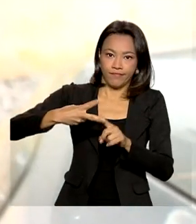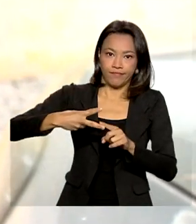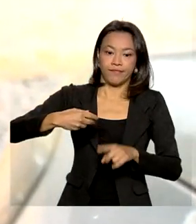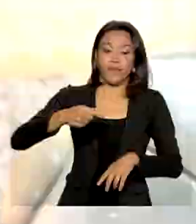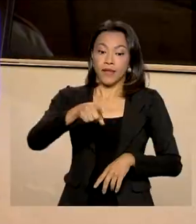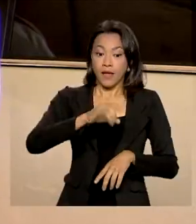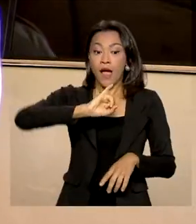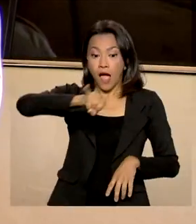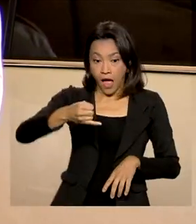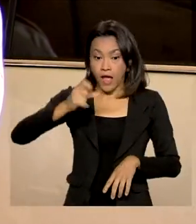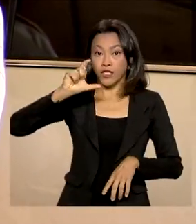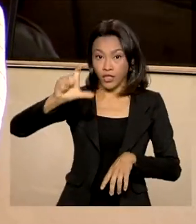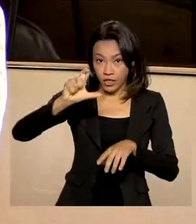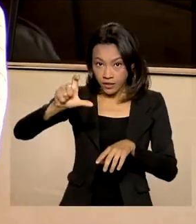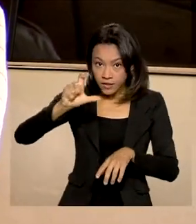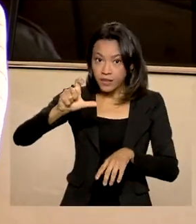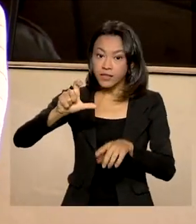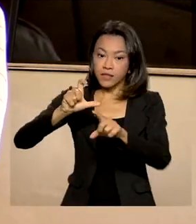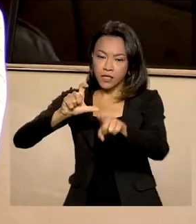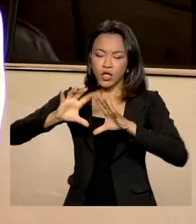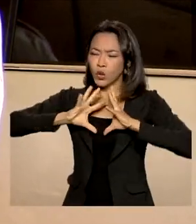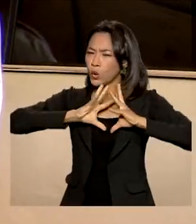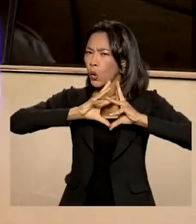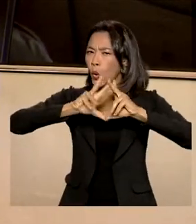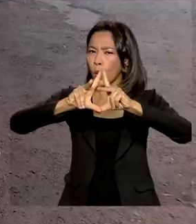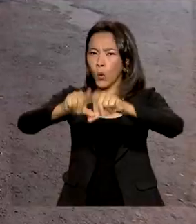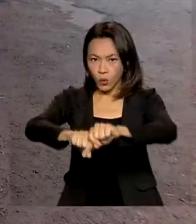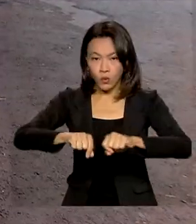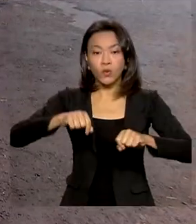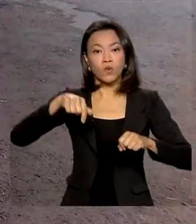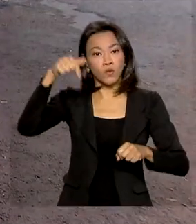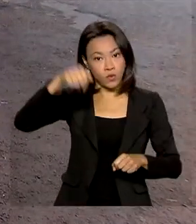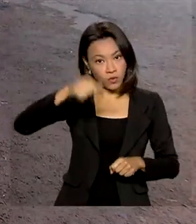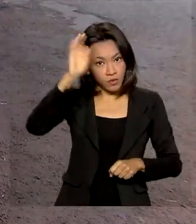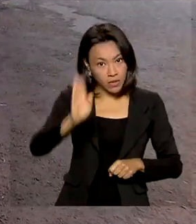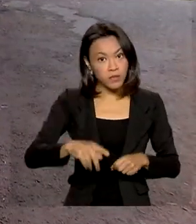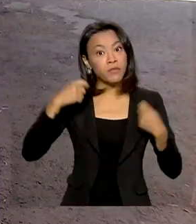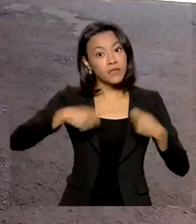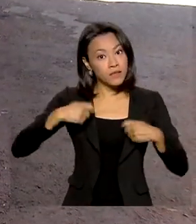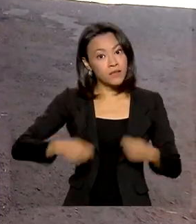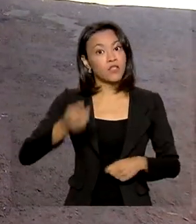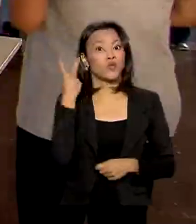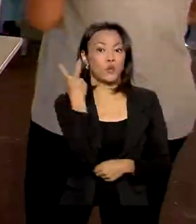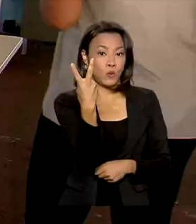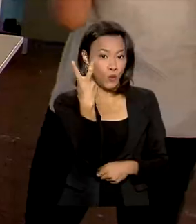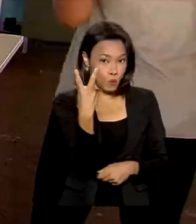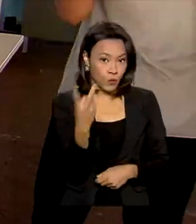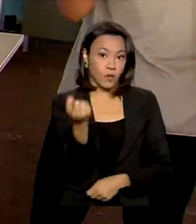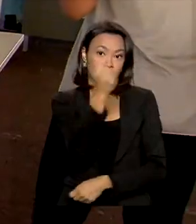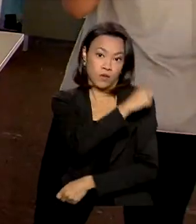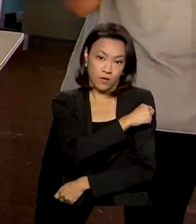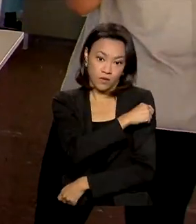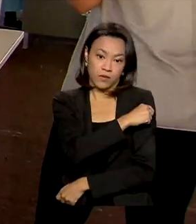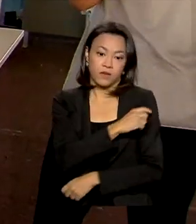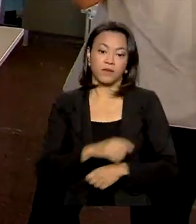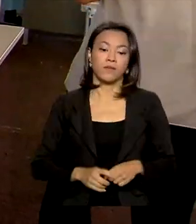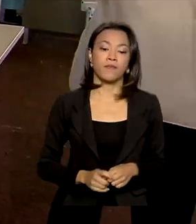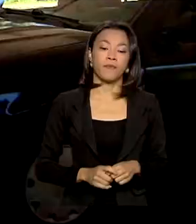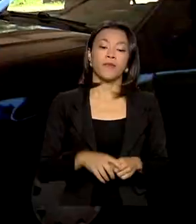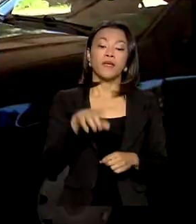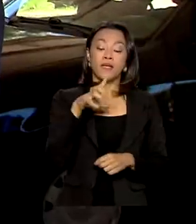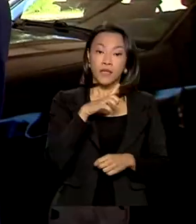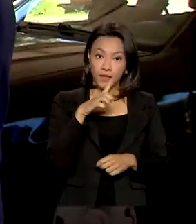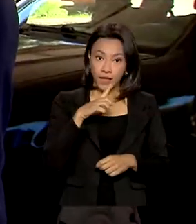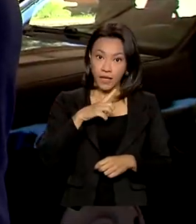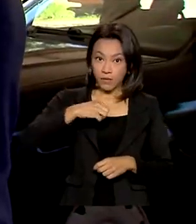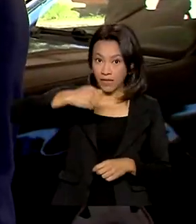Janssen, todos os imunizantes aplicados no Brasil precisam de duas doses. Há ainda a indicação de